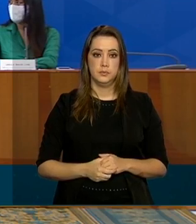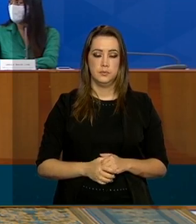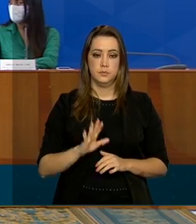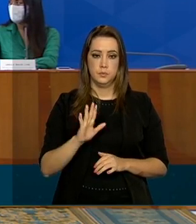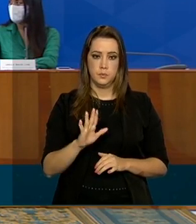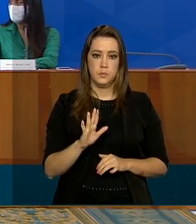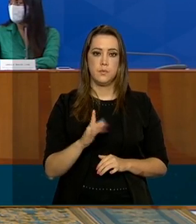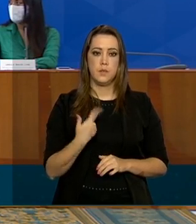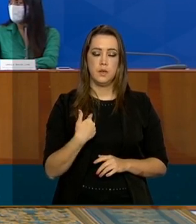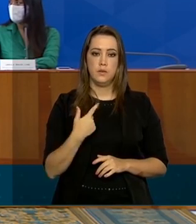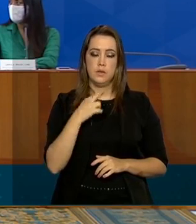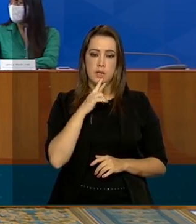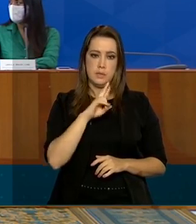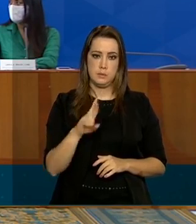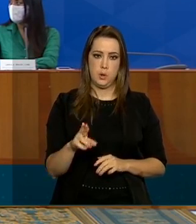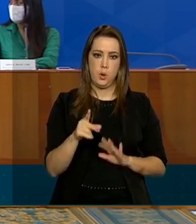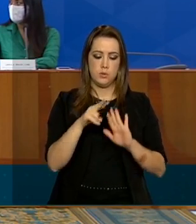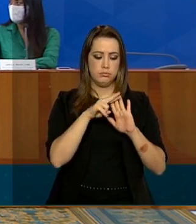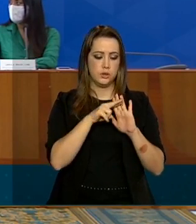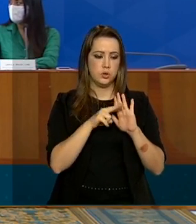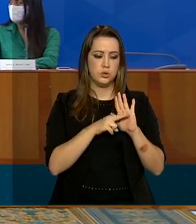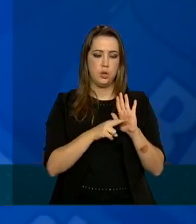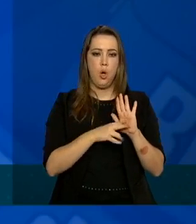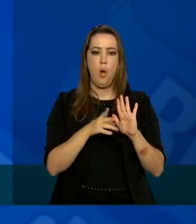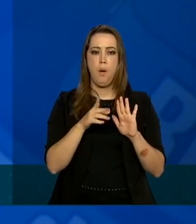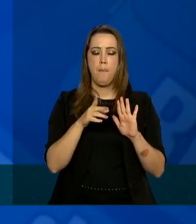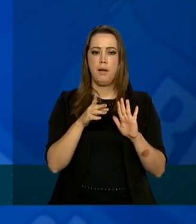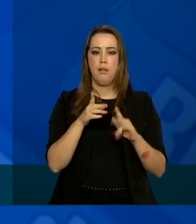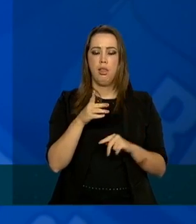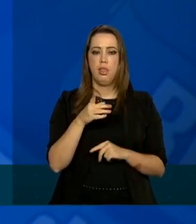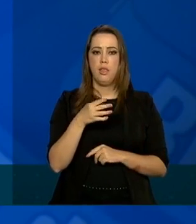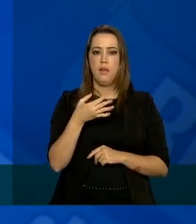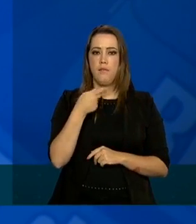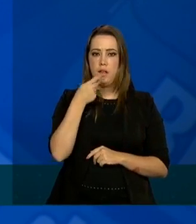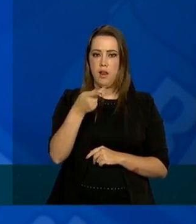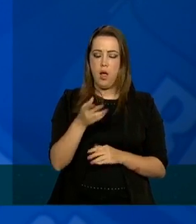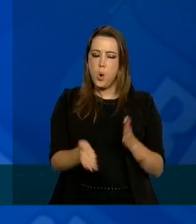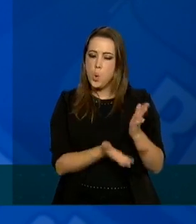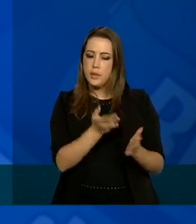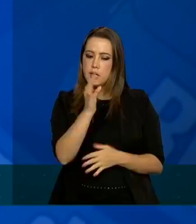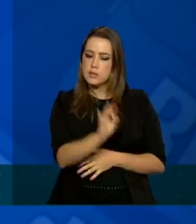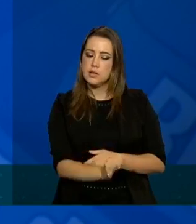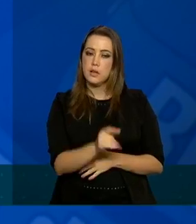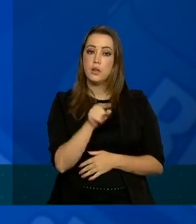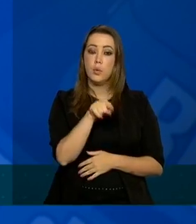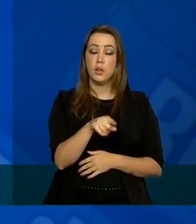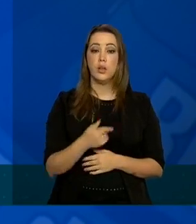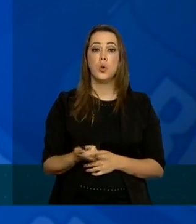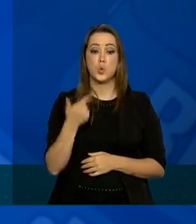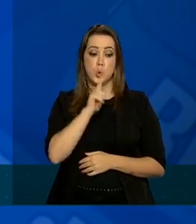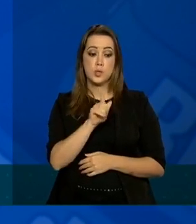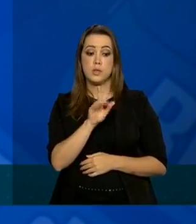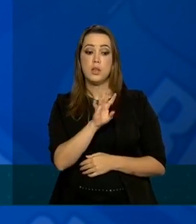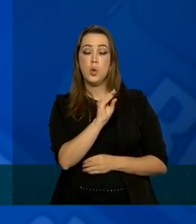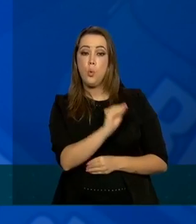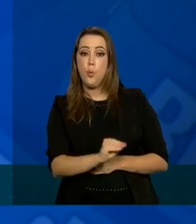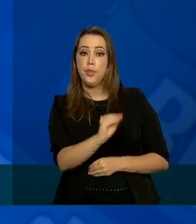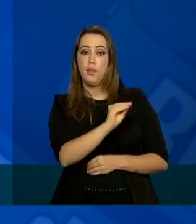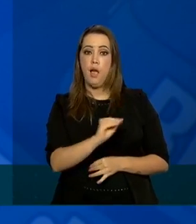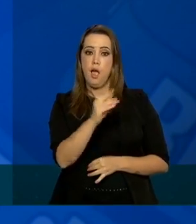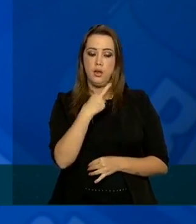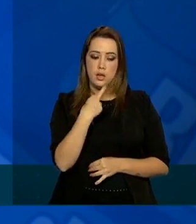o termo resolutivo é um termo que a gente usa bastante na atenção primária que é conseguir atender e solucionar a